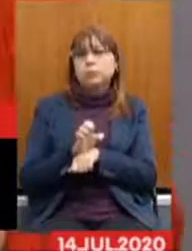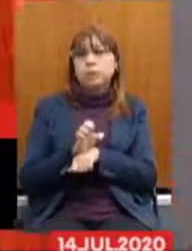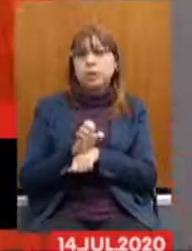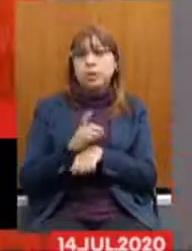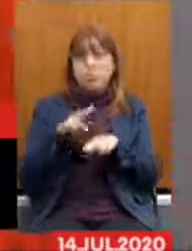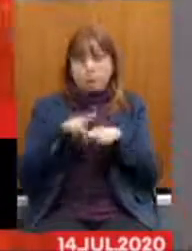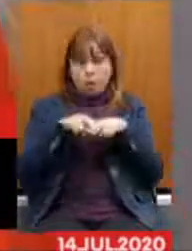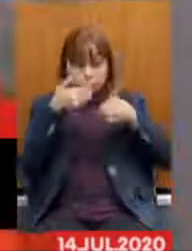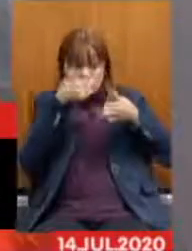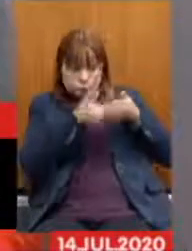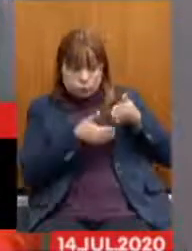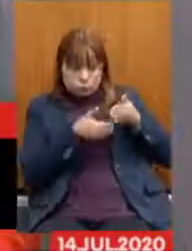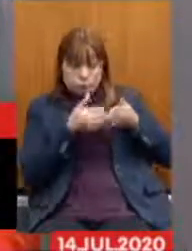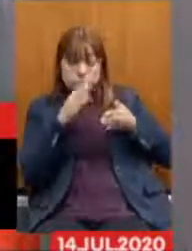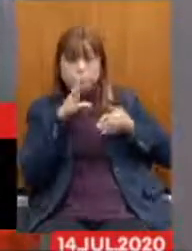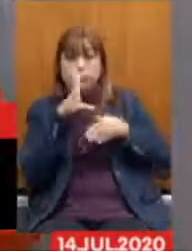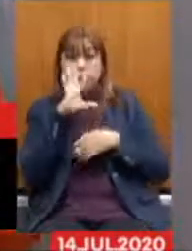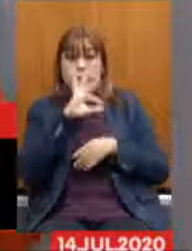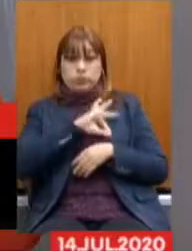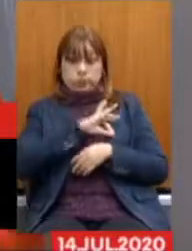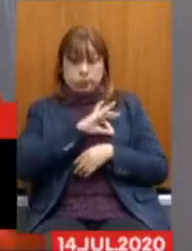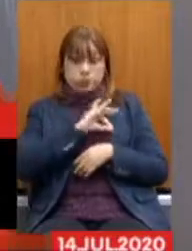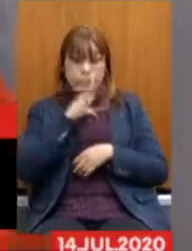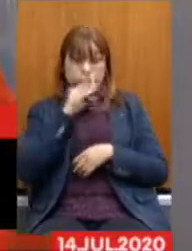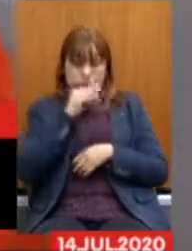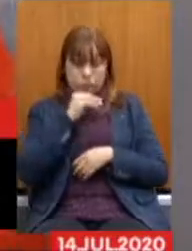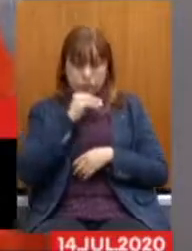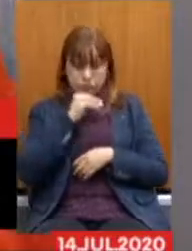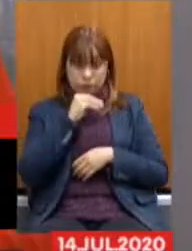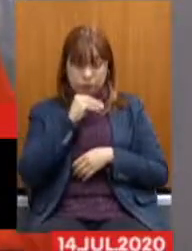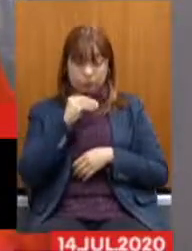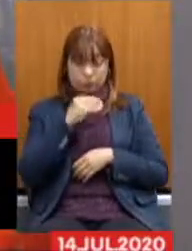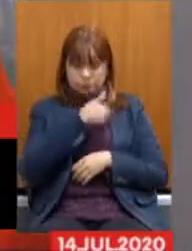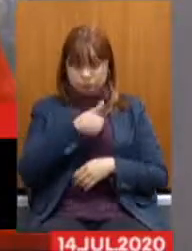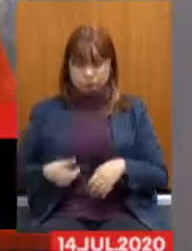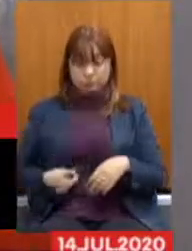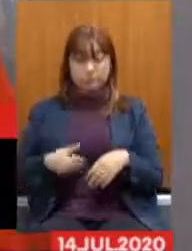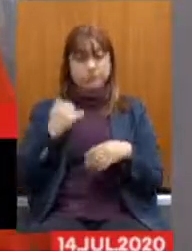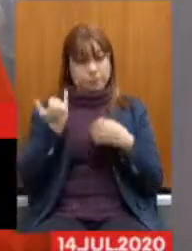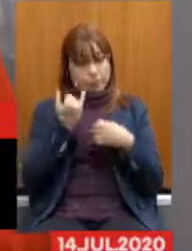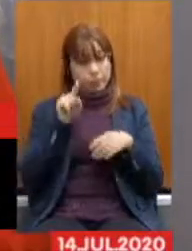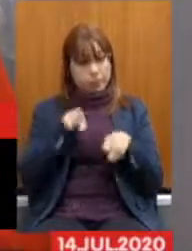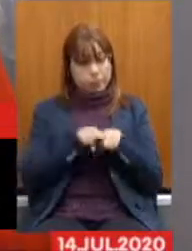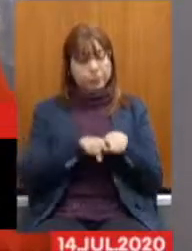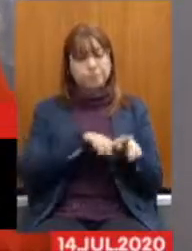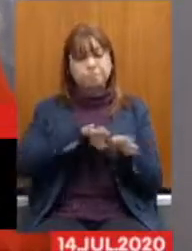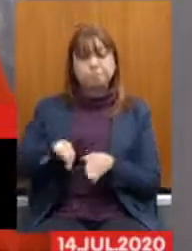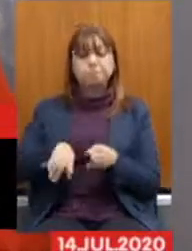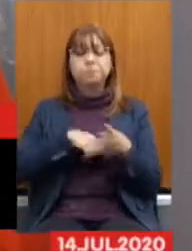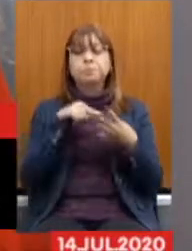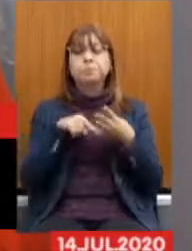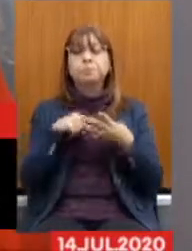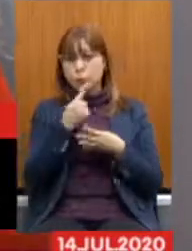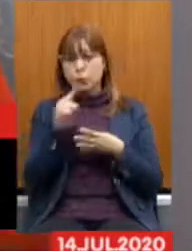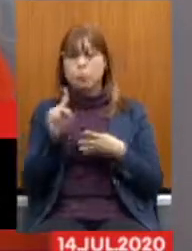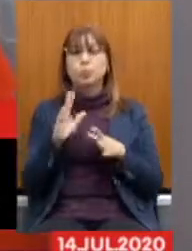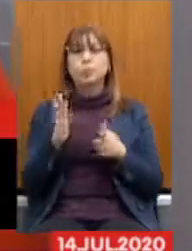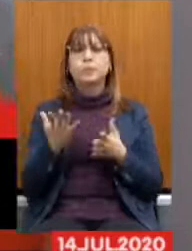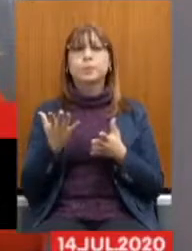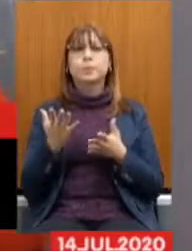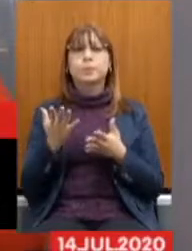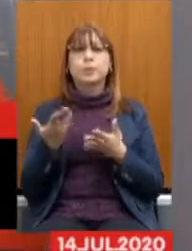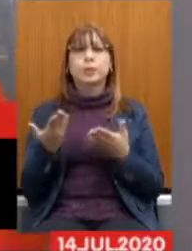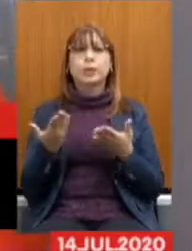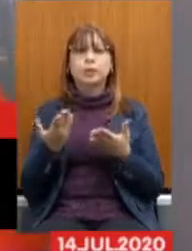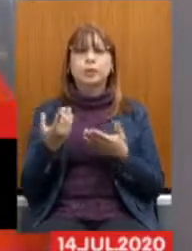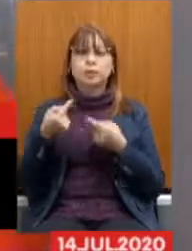confisco do salário dos servidores públicos. Eu acho que esse é um outro debate muito importante. E, por fim, acho que o debate